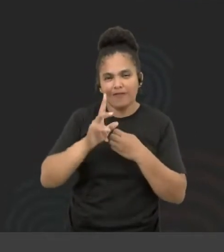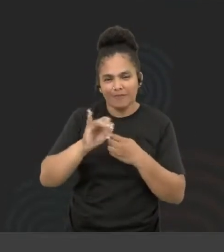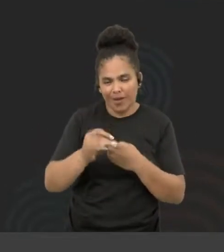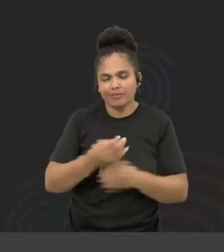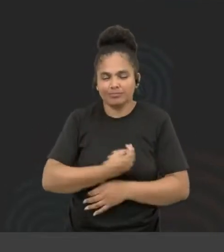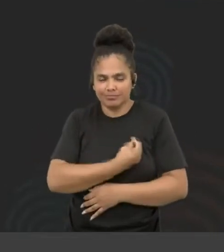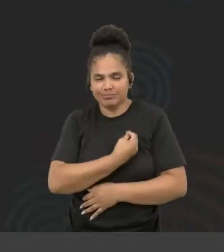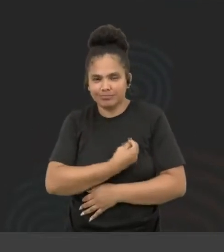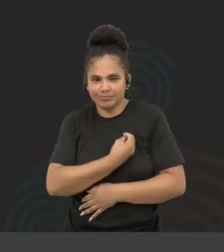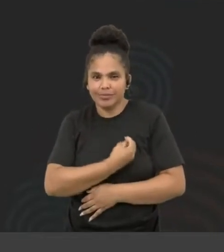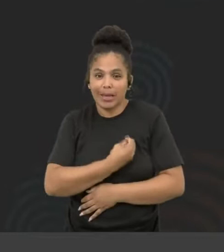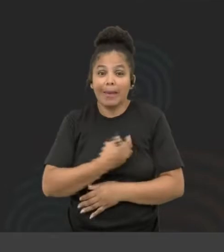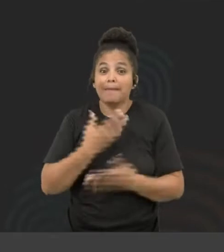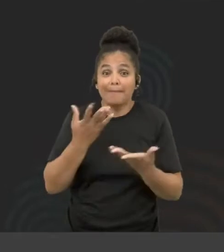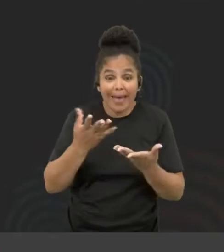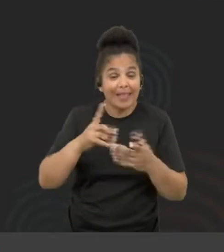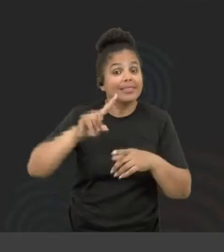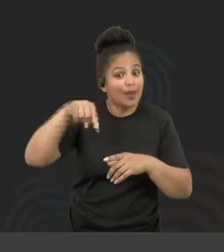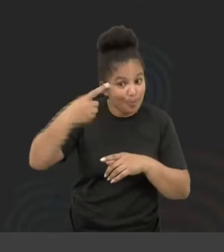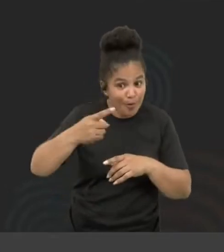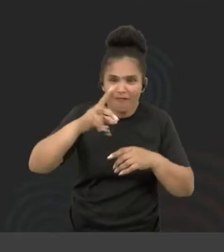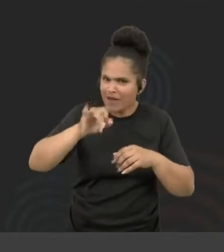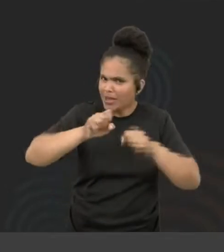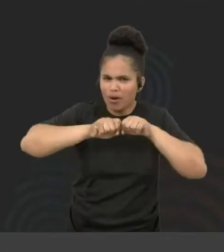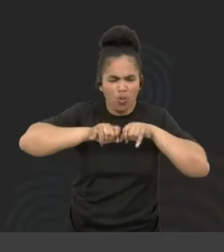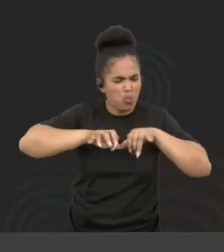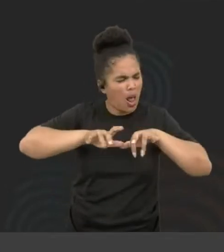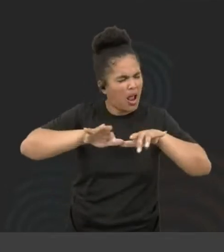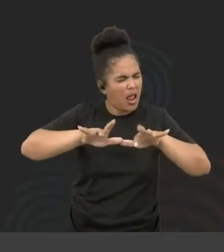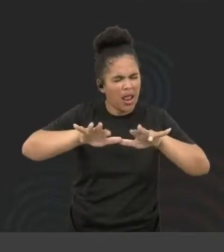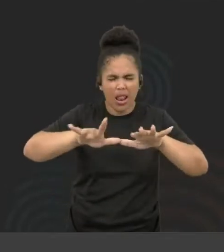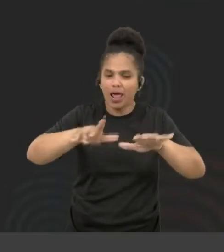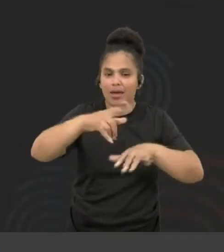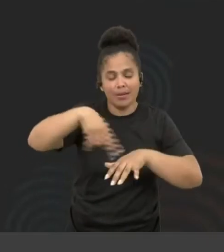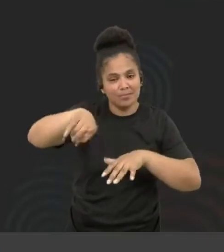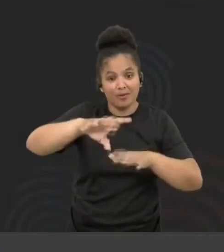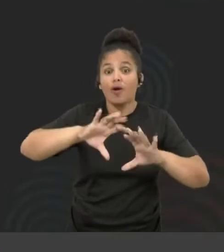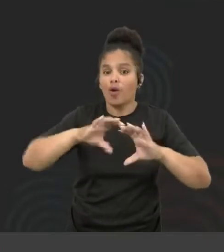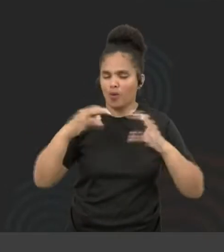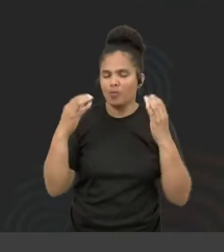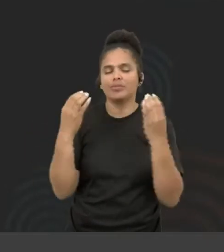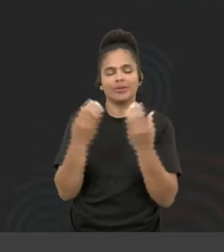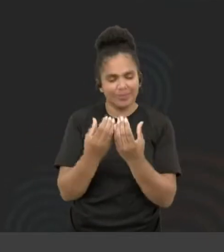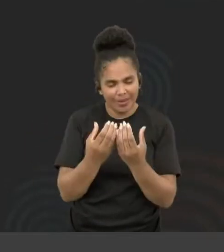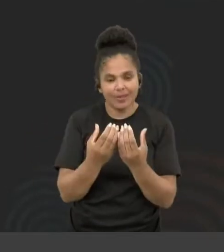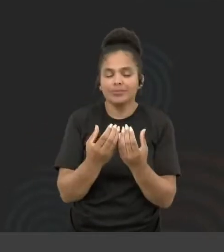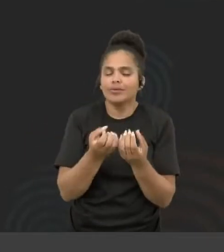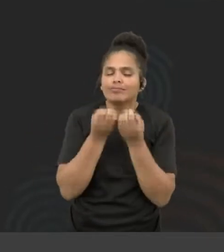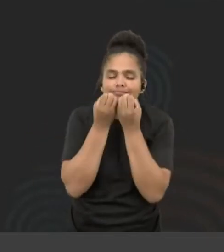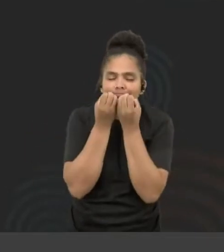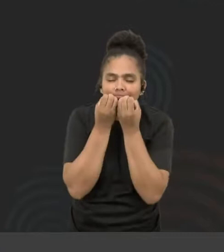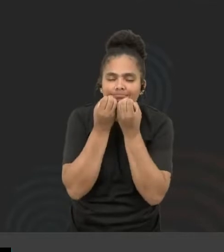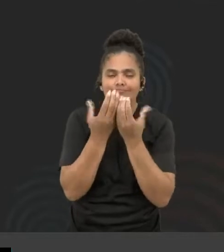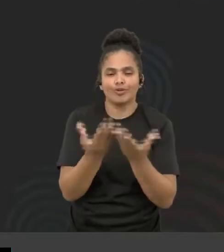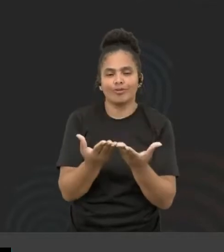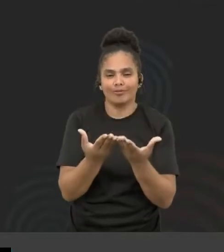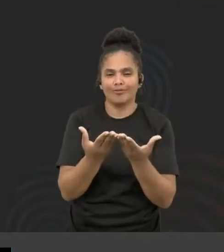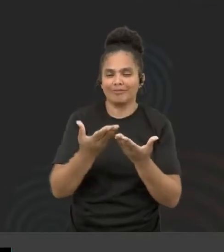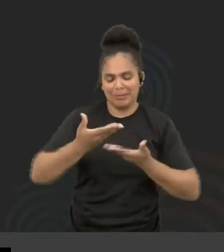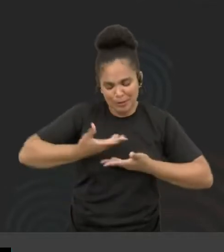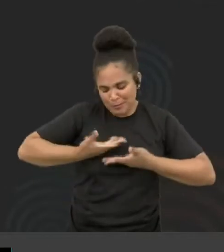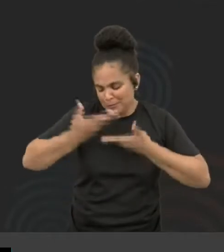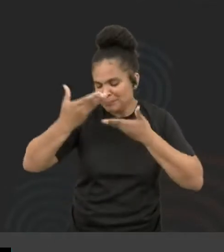depois isso vai ser disponibilizado para a comunidade. Então, poxa, que bom receber esse